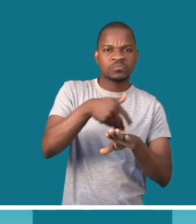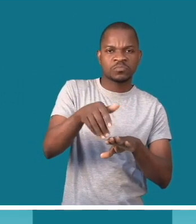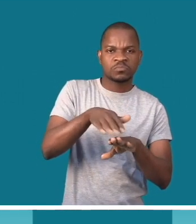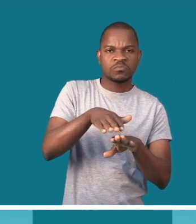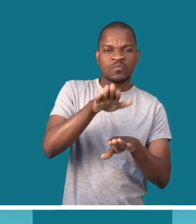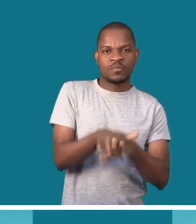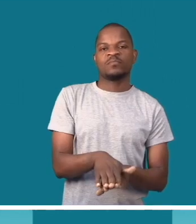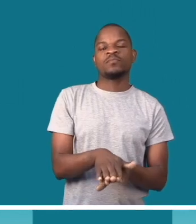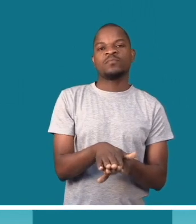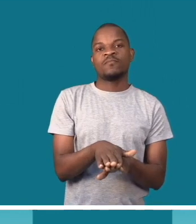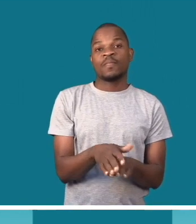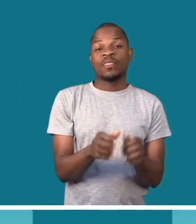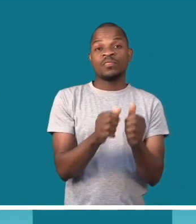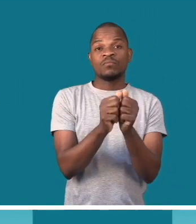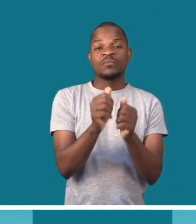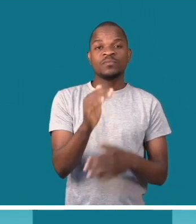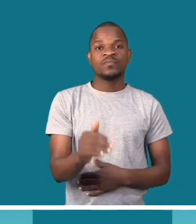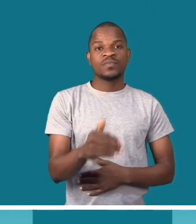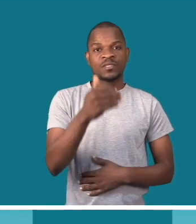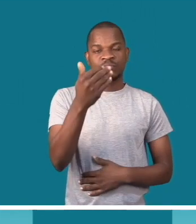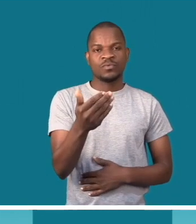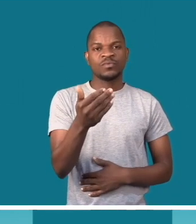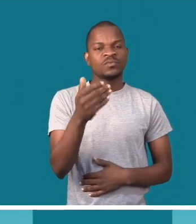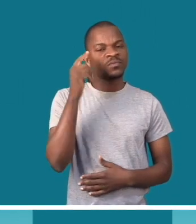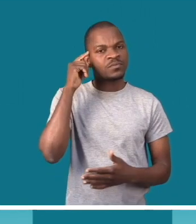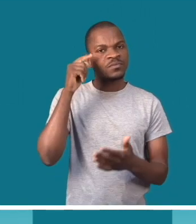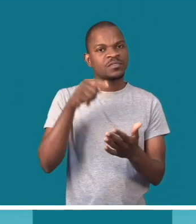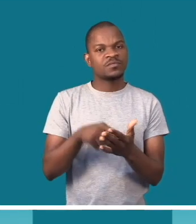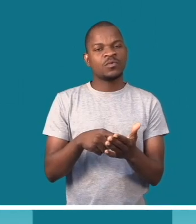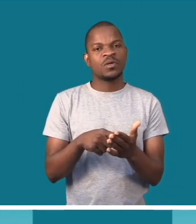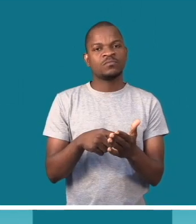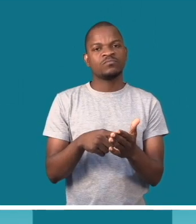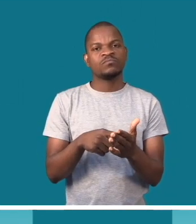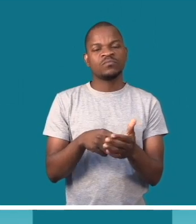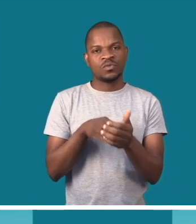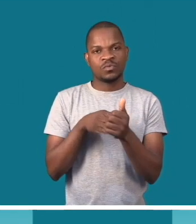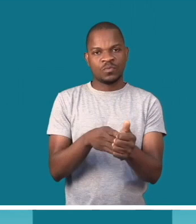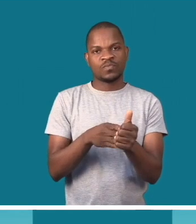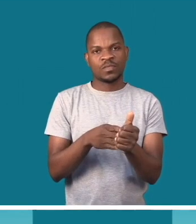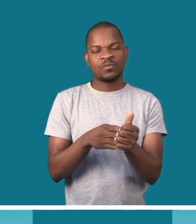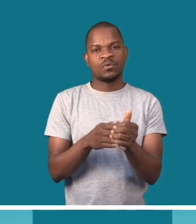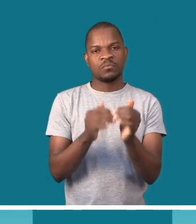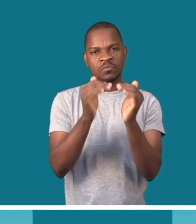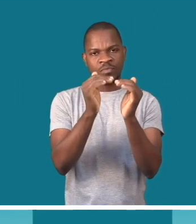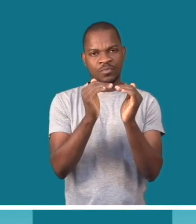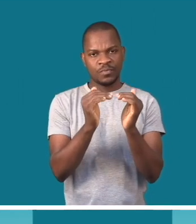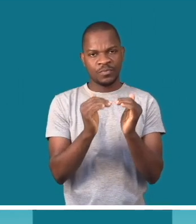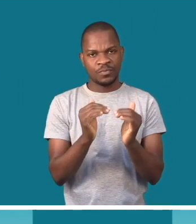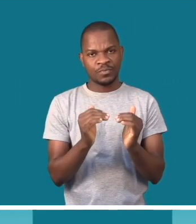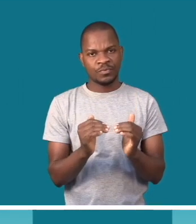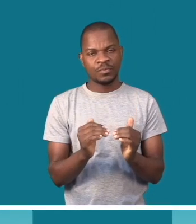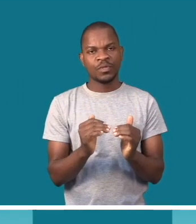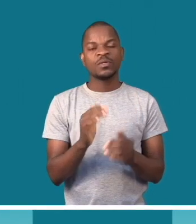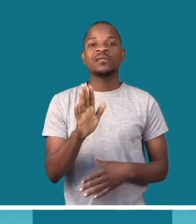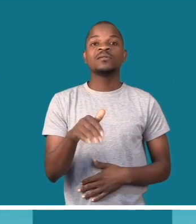cola de papel. Ao colar com cola de papel, estamos a fazer o passo a passo, aos poucos, até